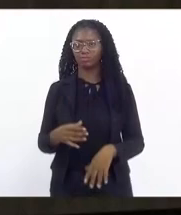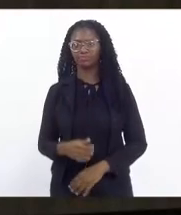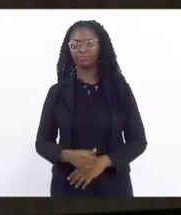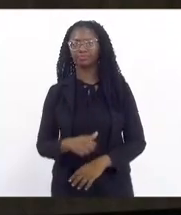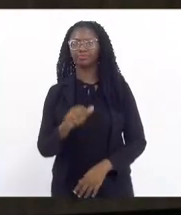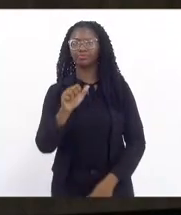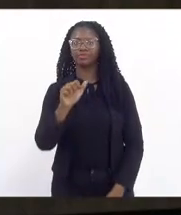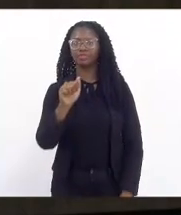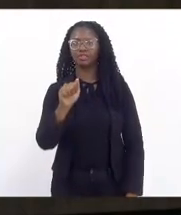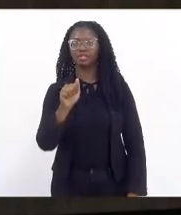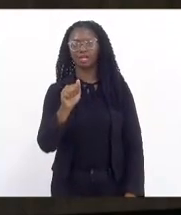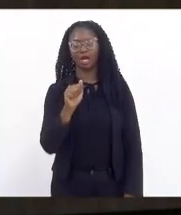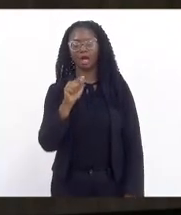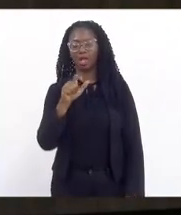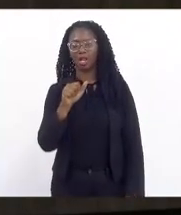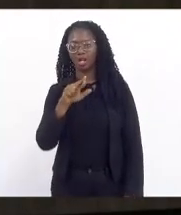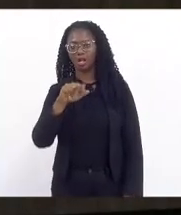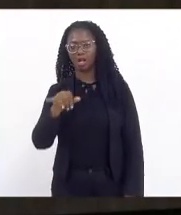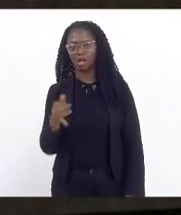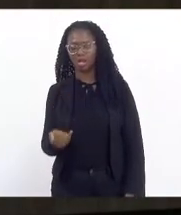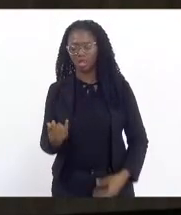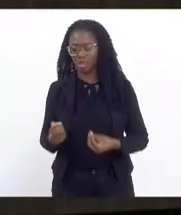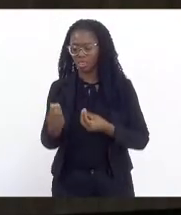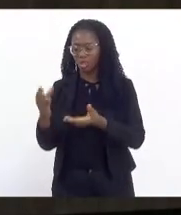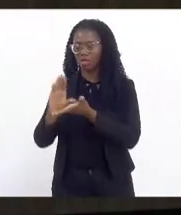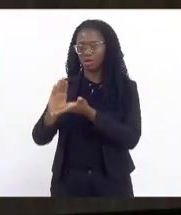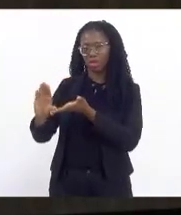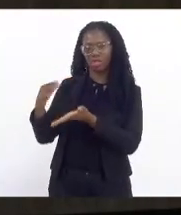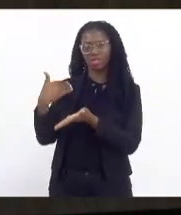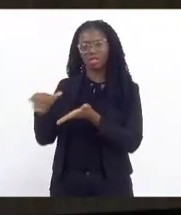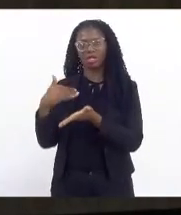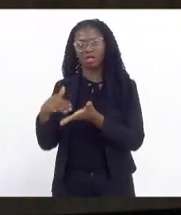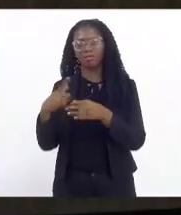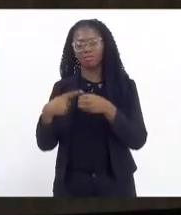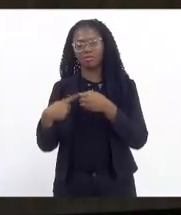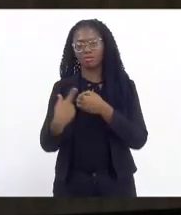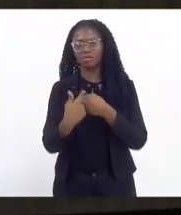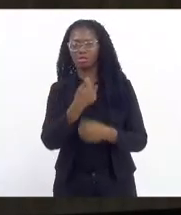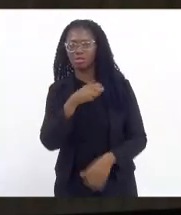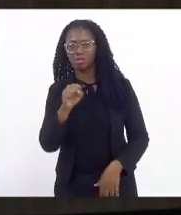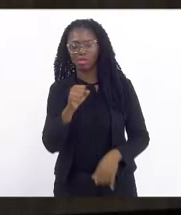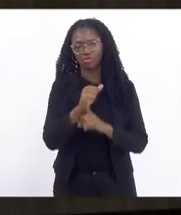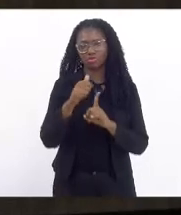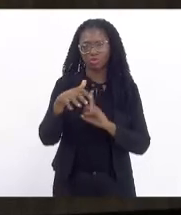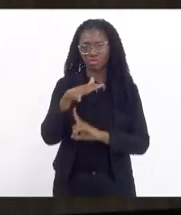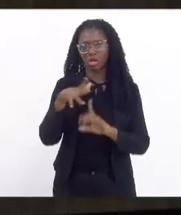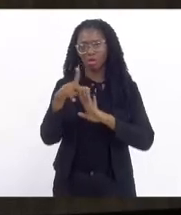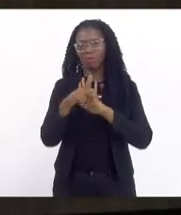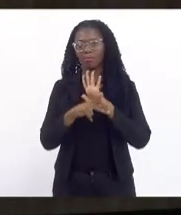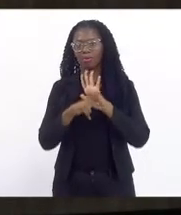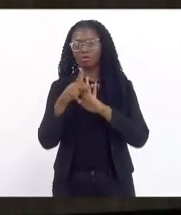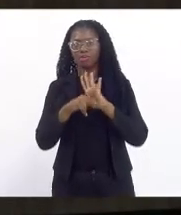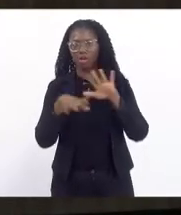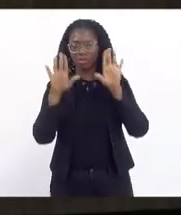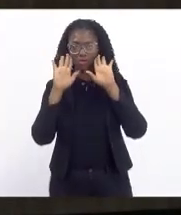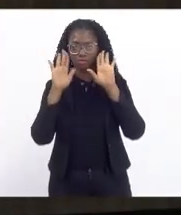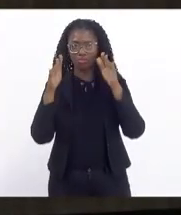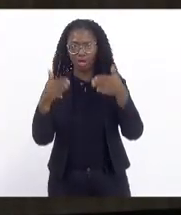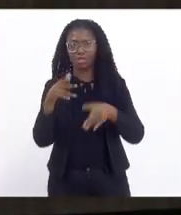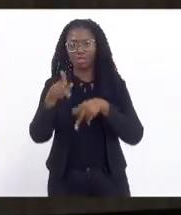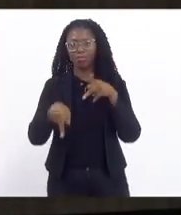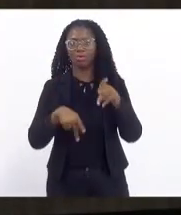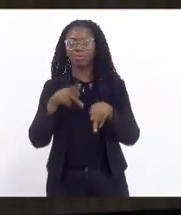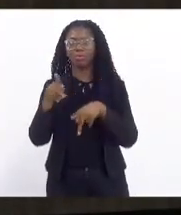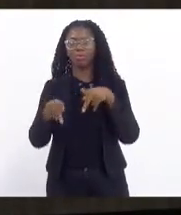destinasse uma verba expressiva à Secretaria Municipal de Assistência Social num projeto voltado para a